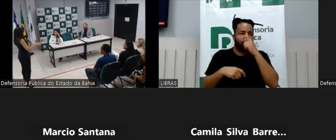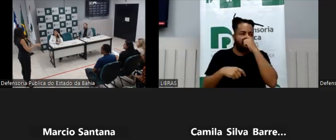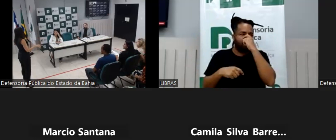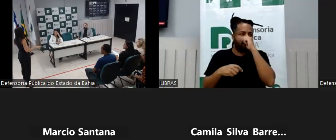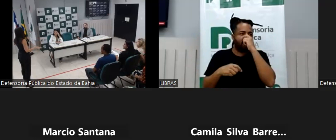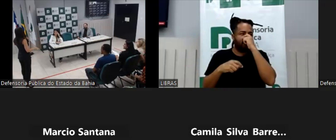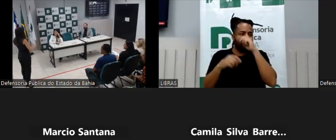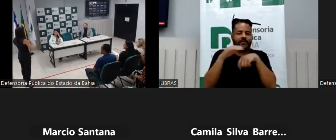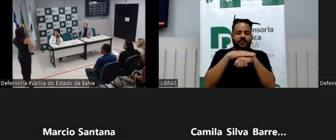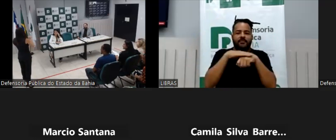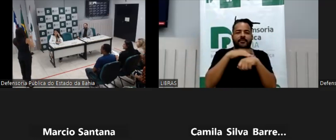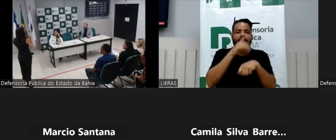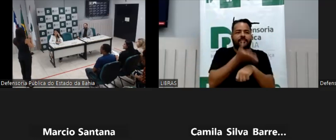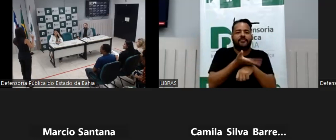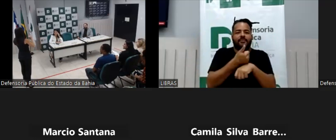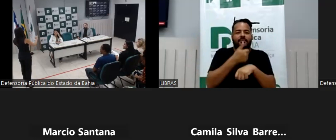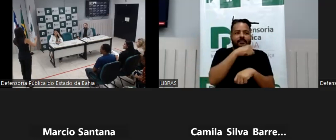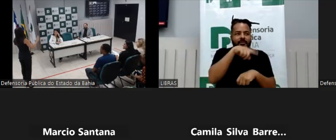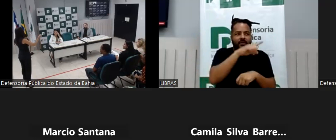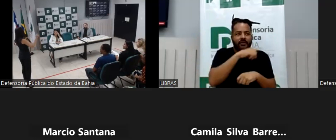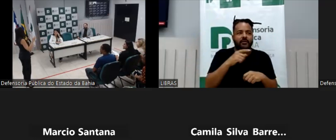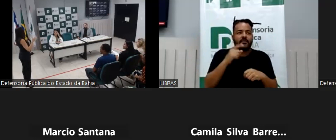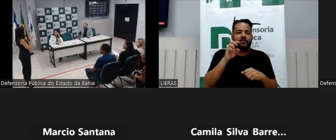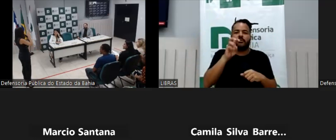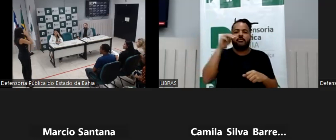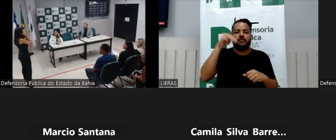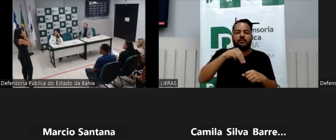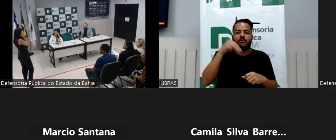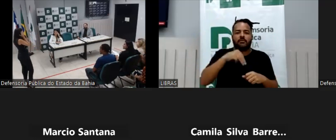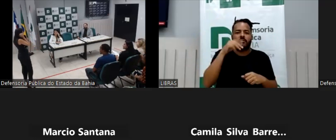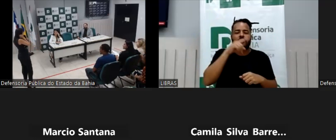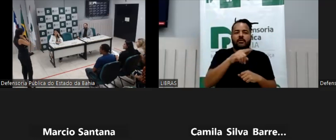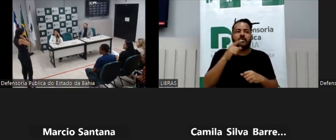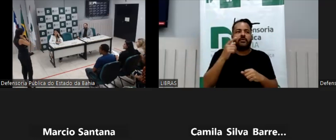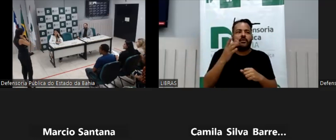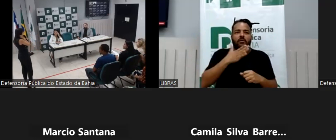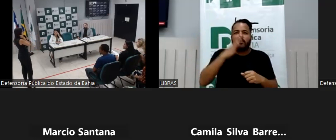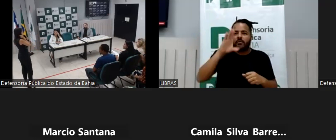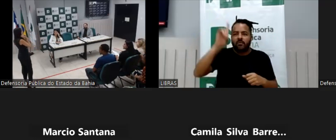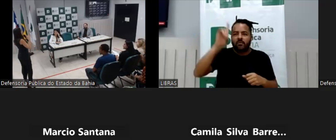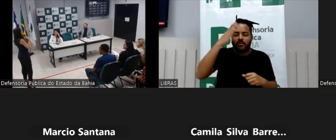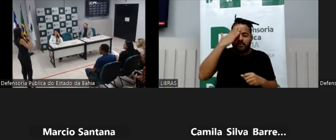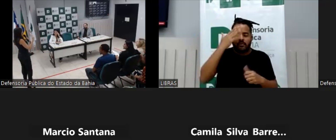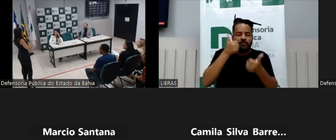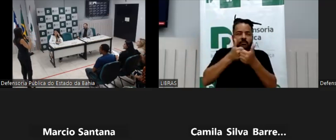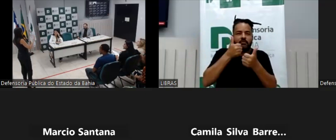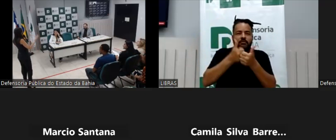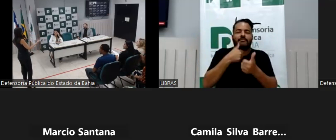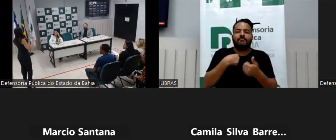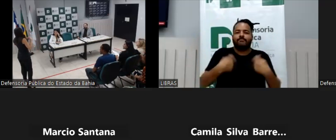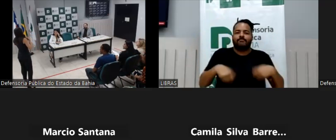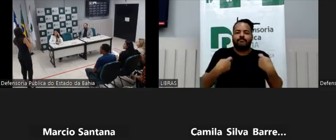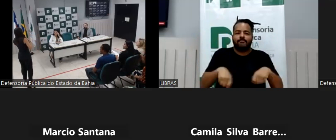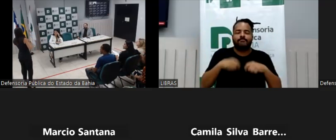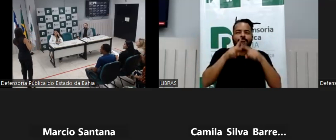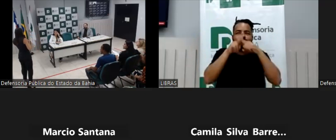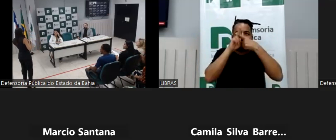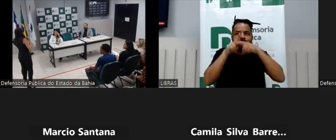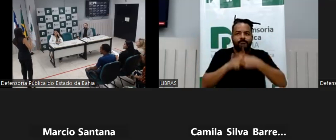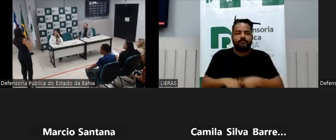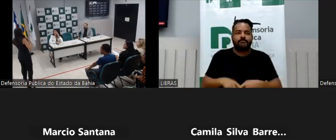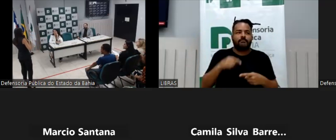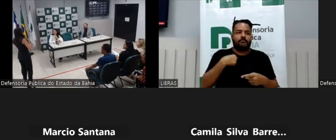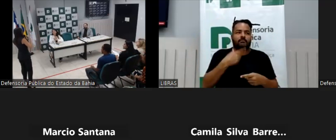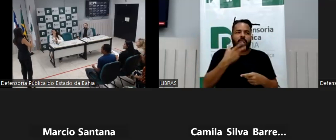comentando isso aqui mais cedo, nos primeiros cinco minutos eu excluí o vídeo e falei, meu Deus, tanto que eu tenho que refletir sobre essa exposição e eu nem sou